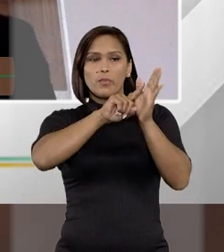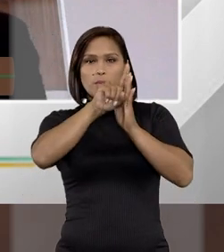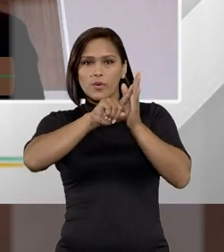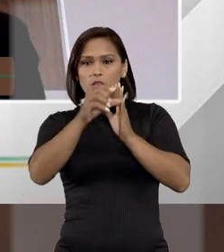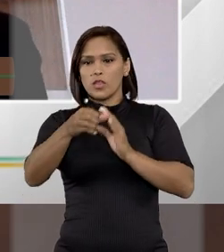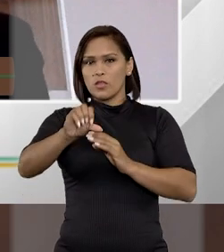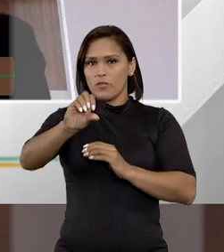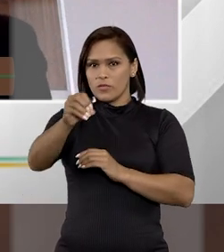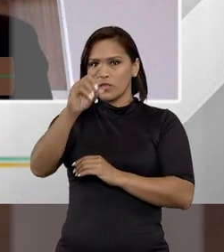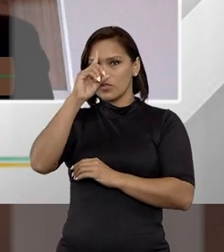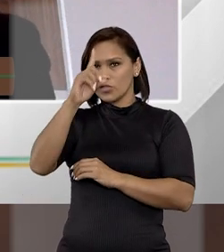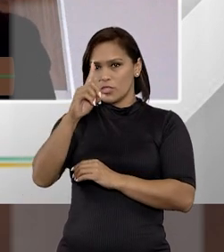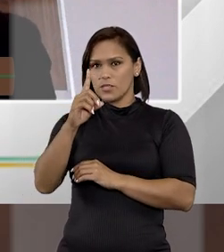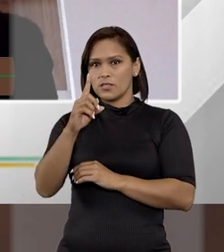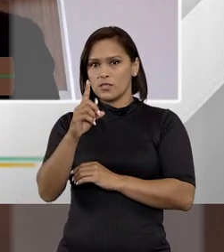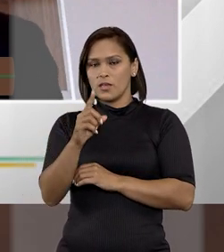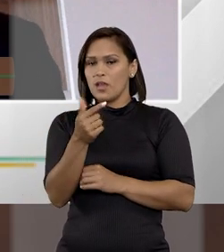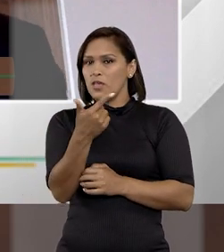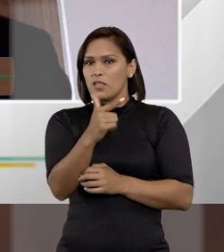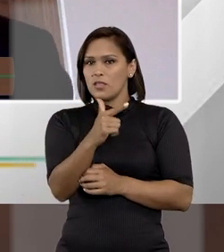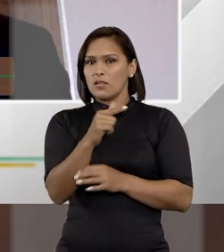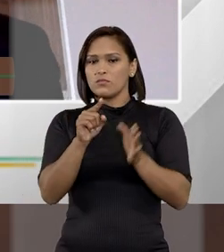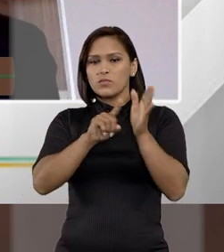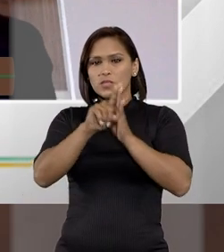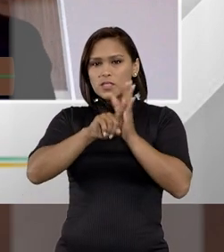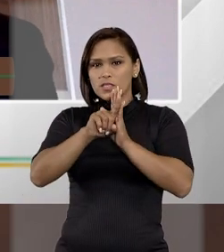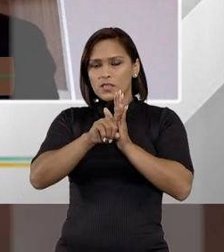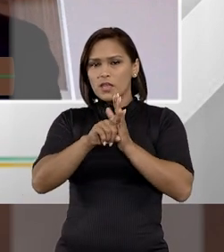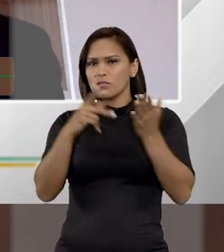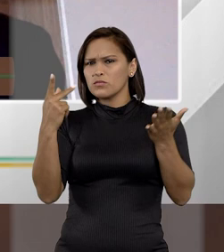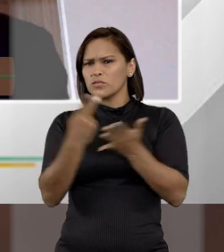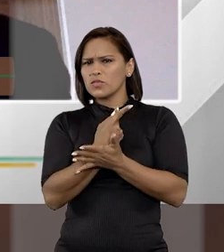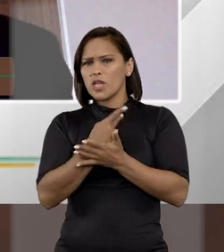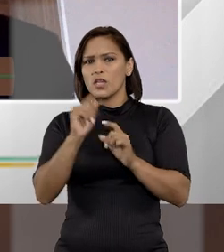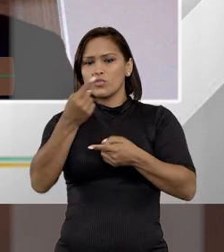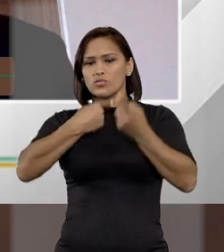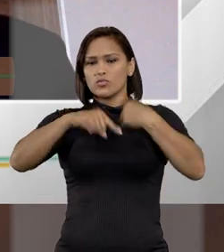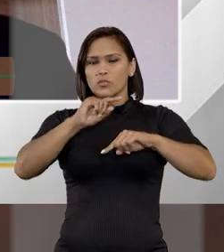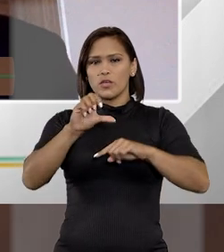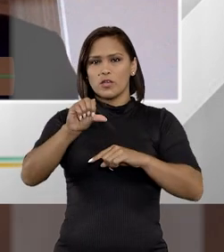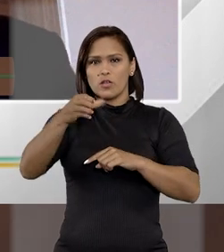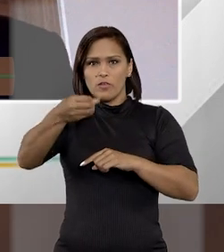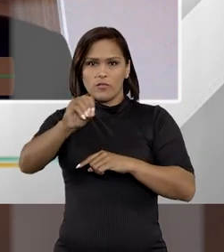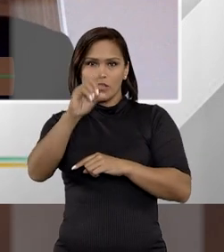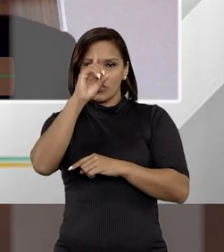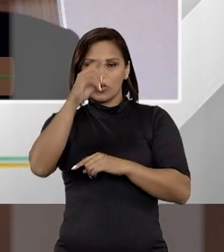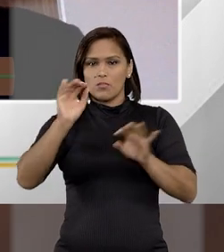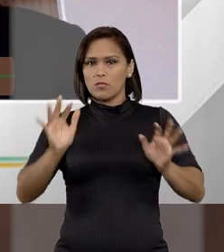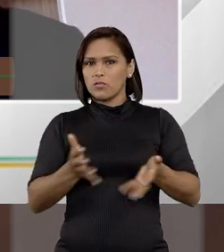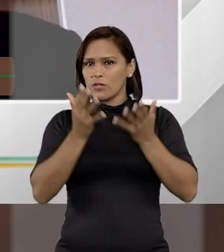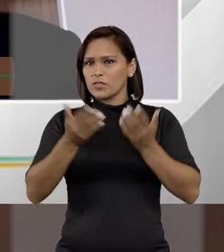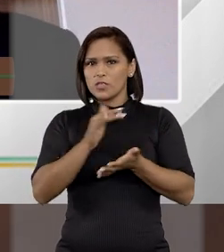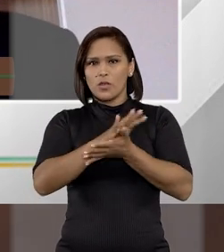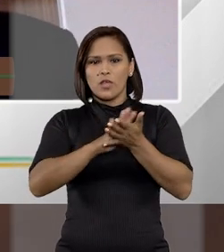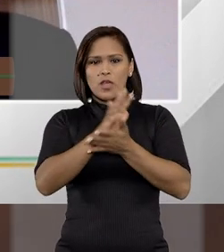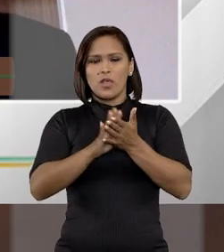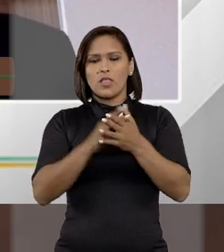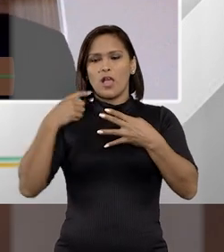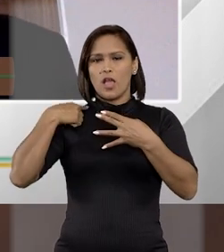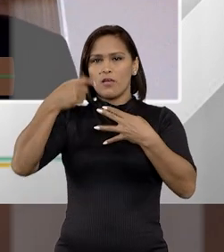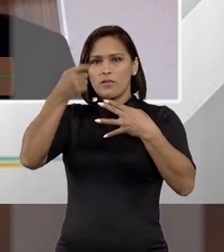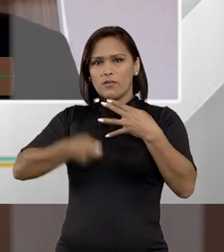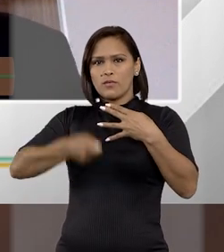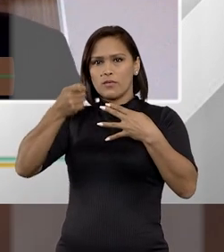essa análise dos 90 dias, se não houver essa análise, melhor dizendo, superado esse prazo de 90 dias sem qualquer manifestação da